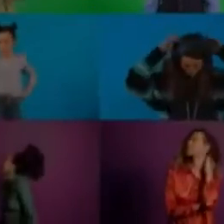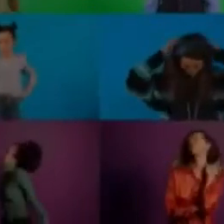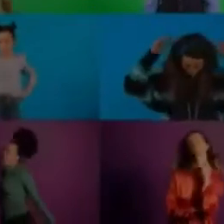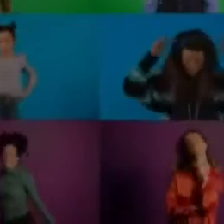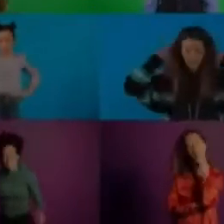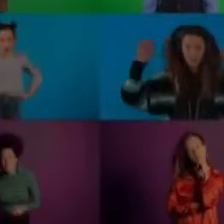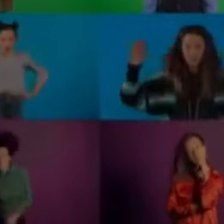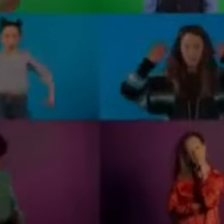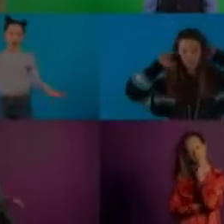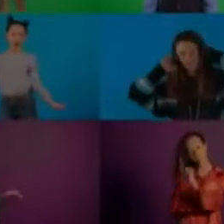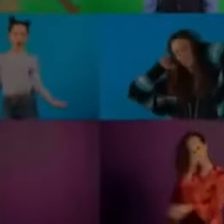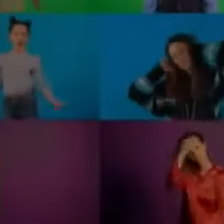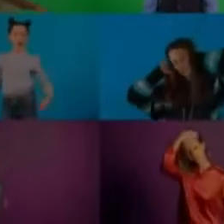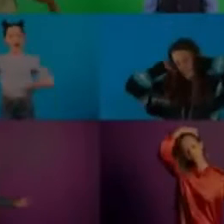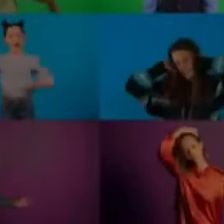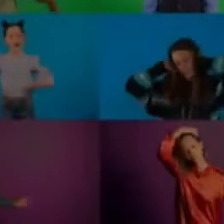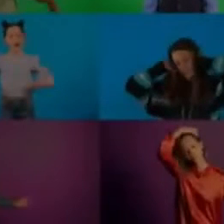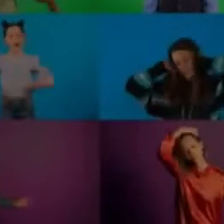Bradesco. Desafio futuro.